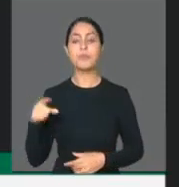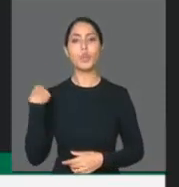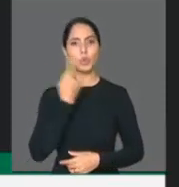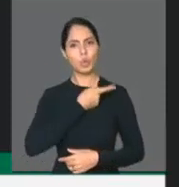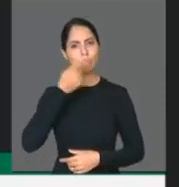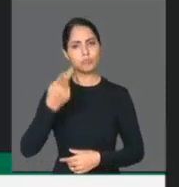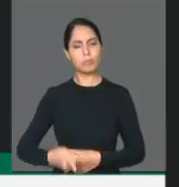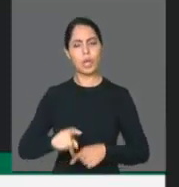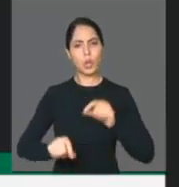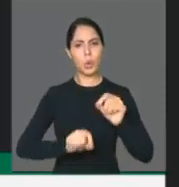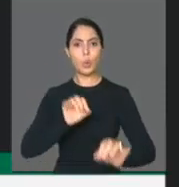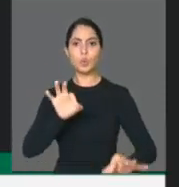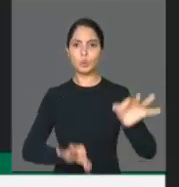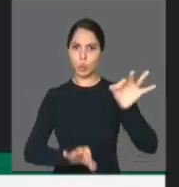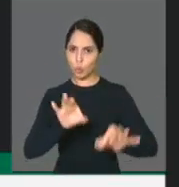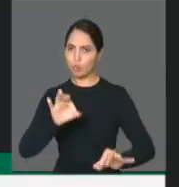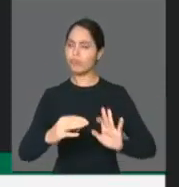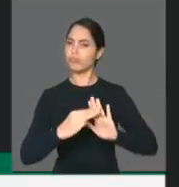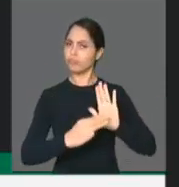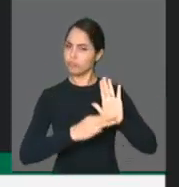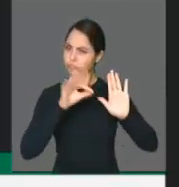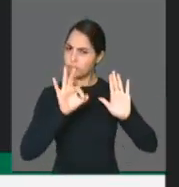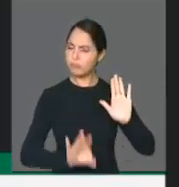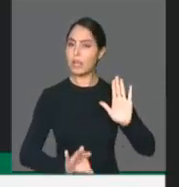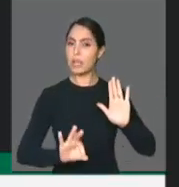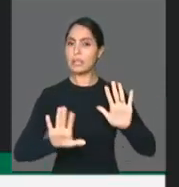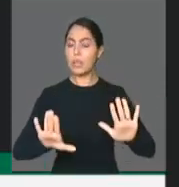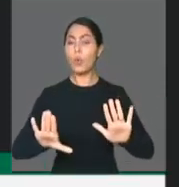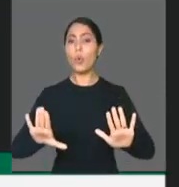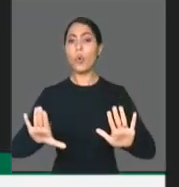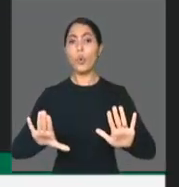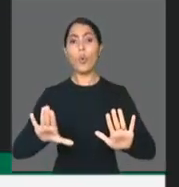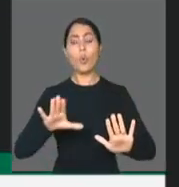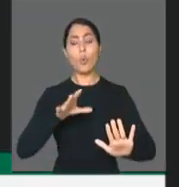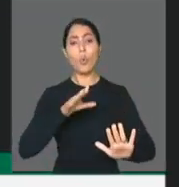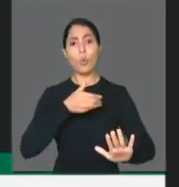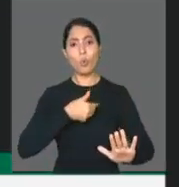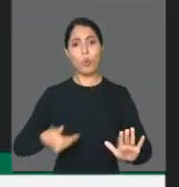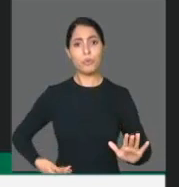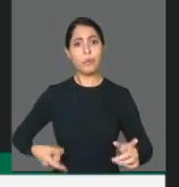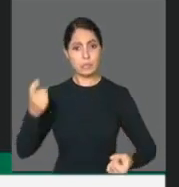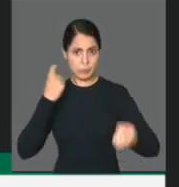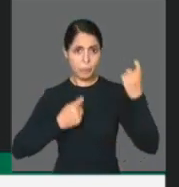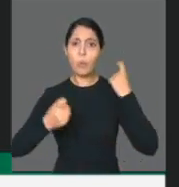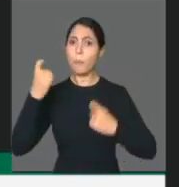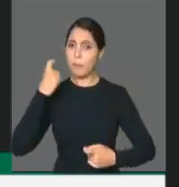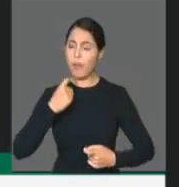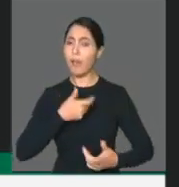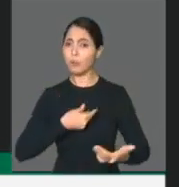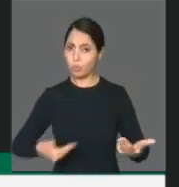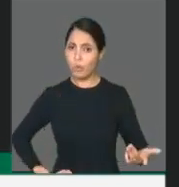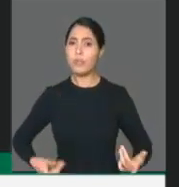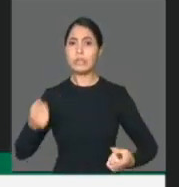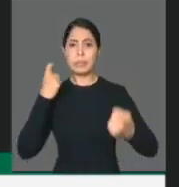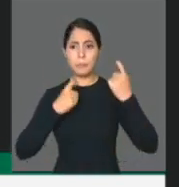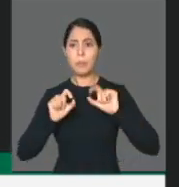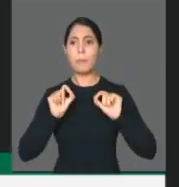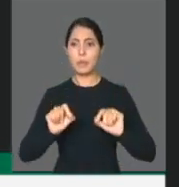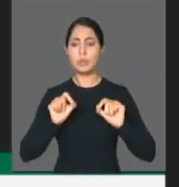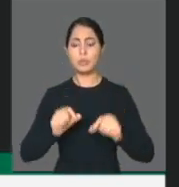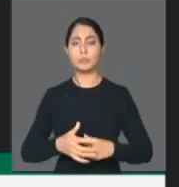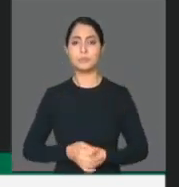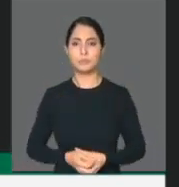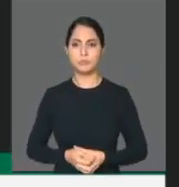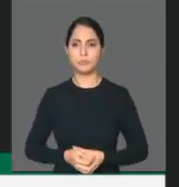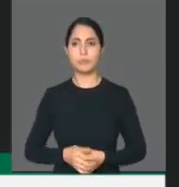justo, no mérito, o governo está preocupado com isso, eu queria reforçar de novo que o governo é o que